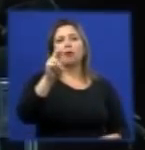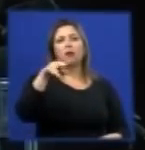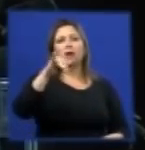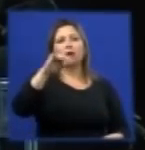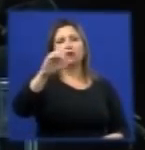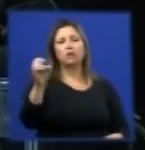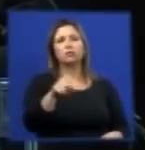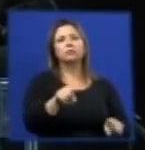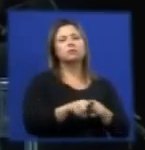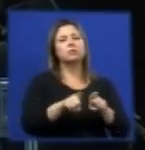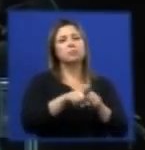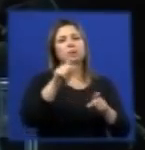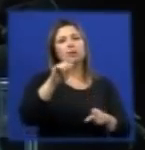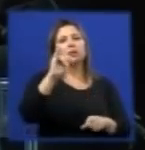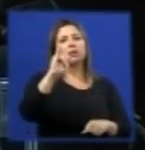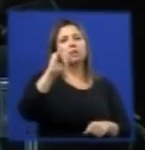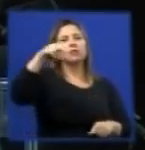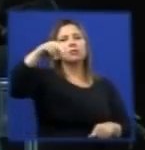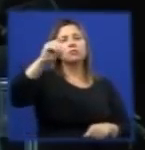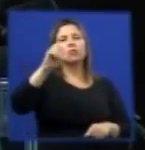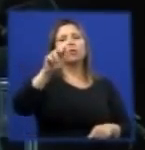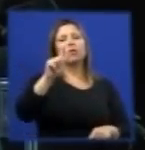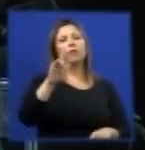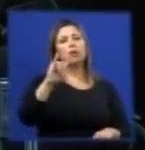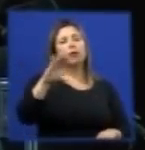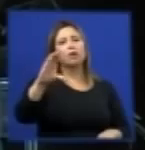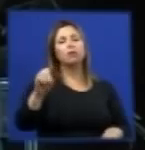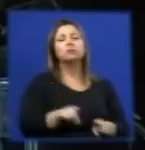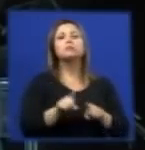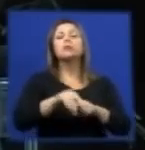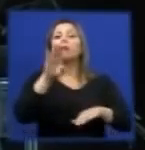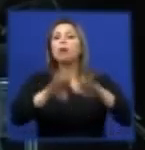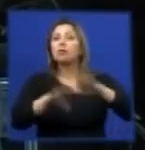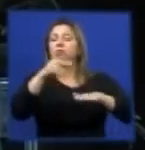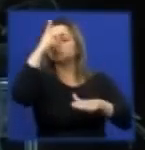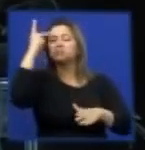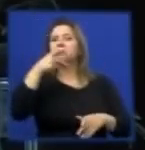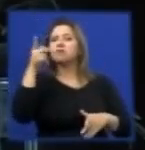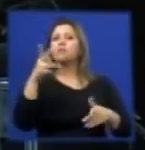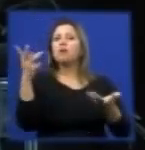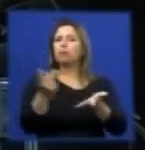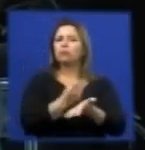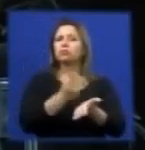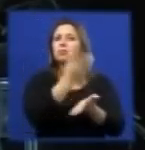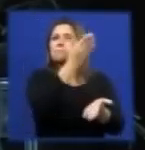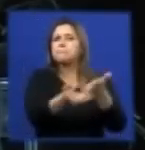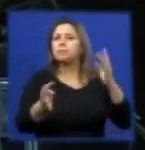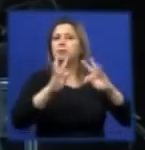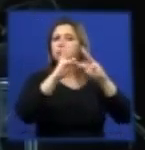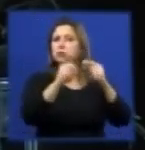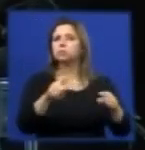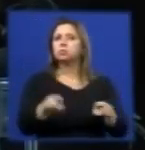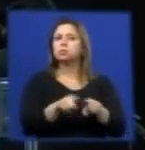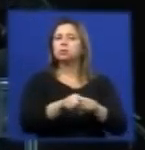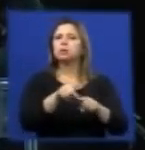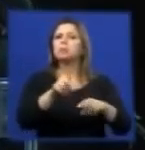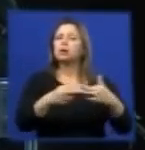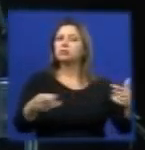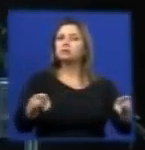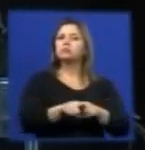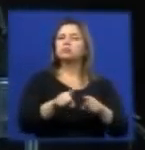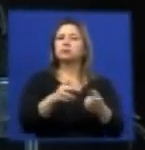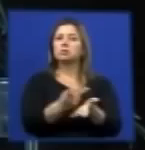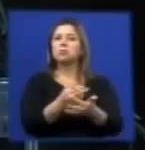afirmar que ocorre a destruição de resíduos, que é um processo importante para a